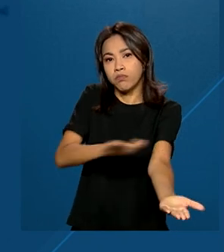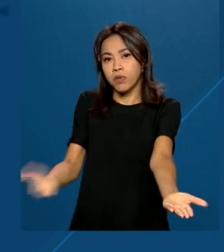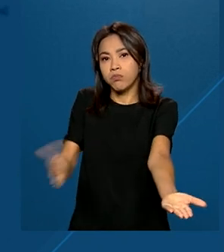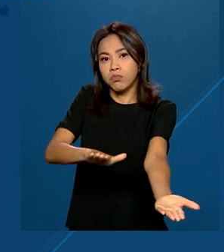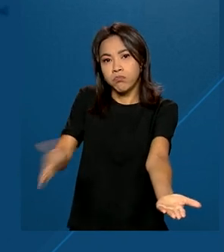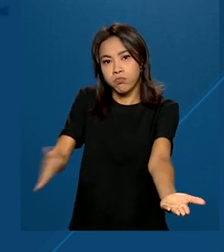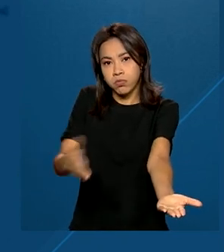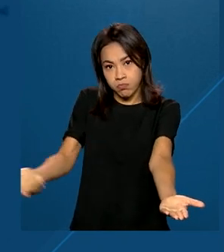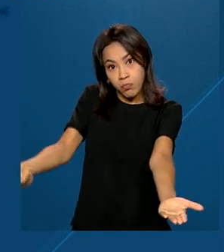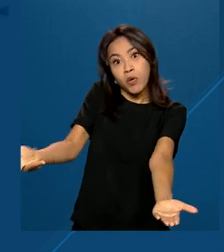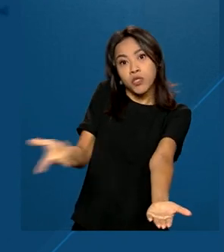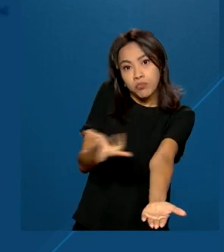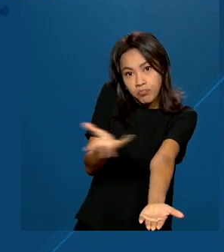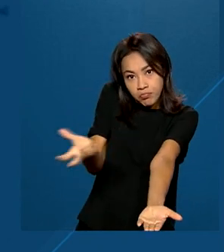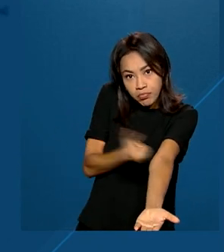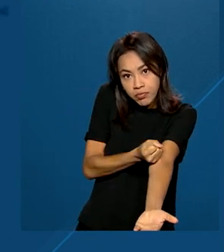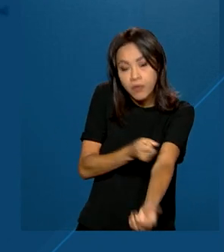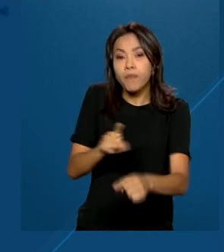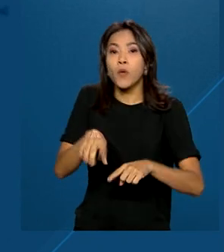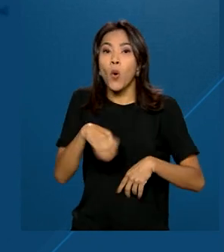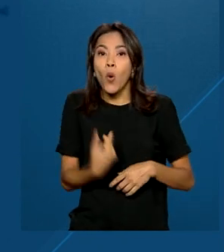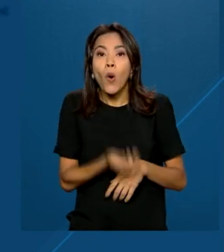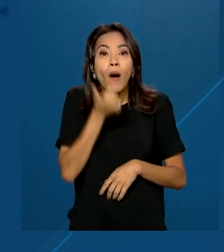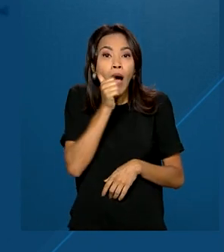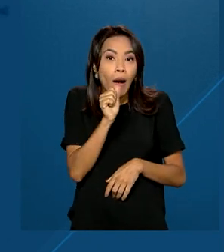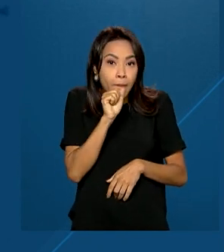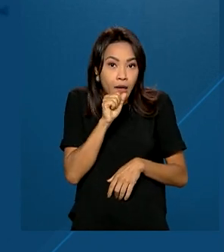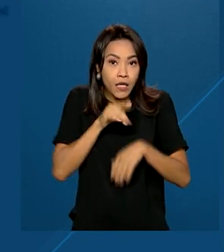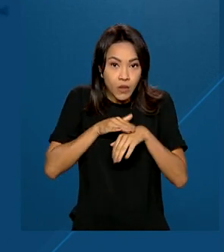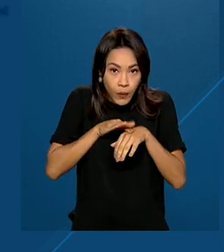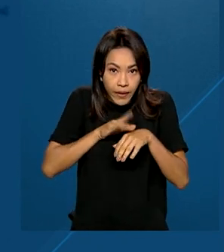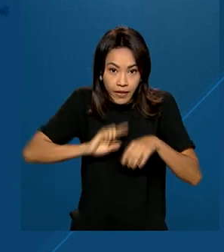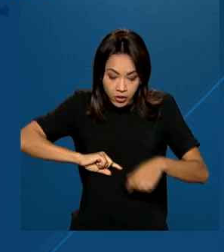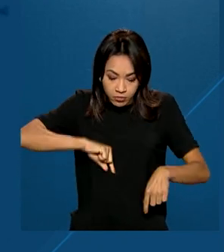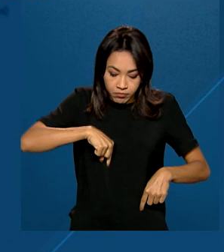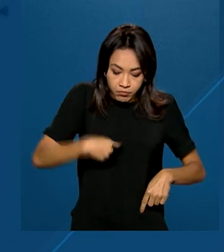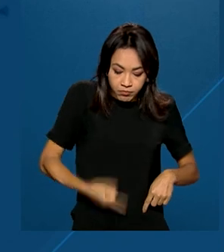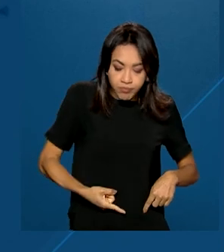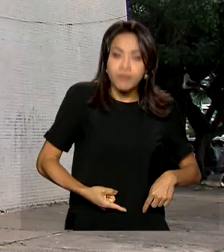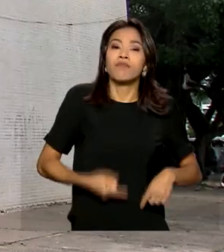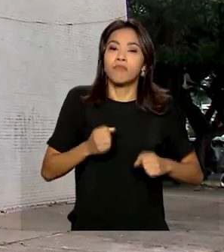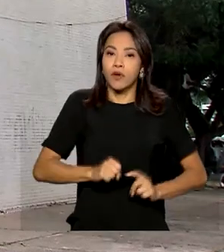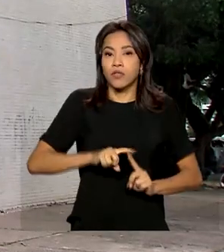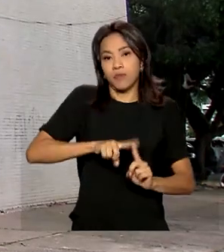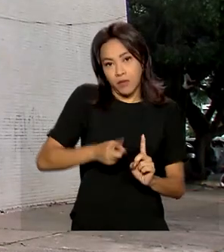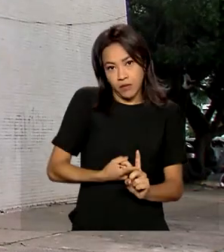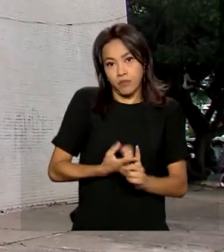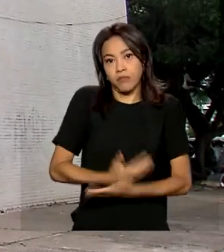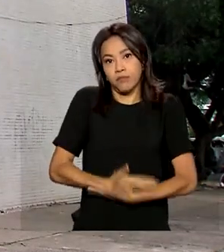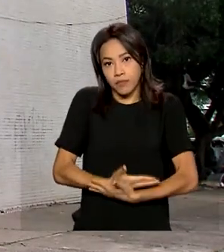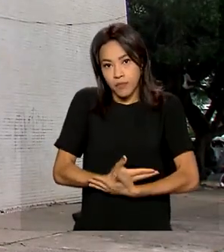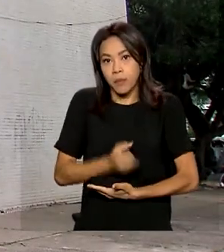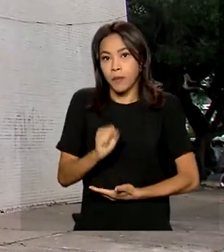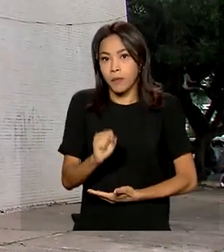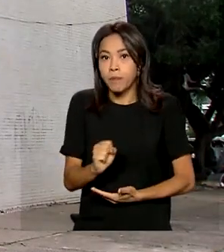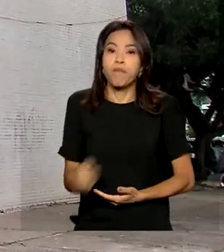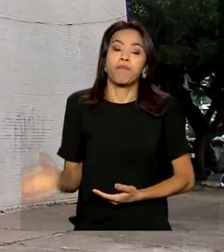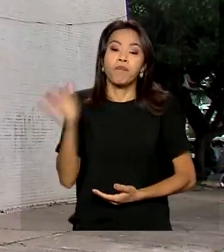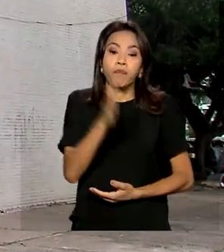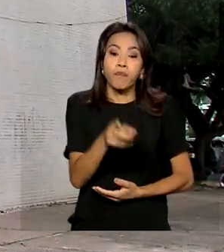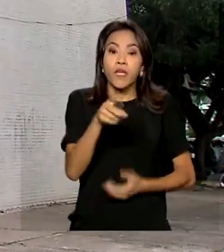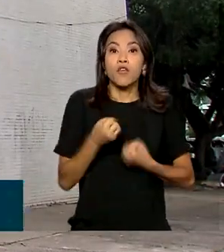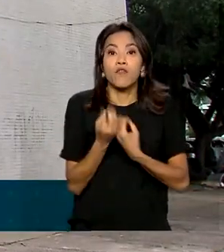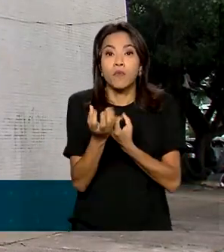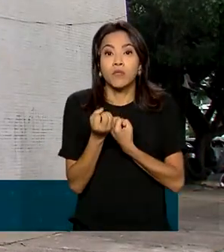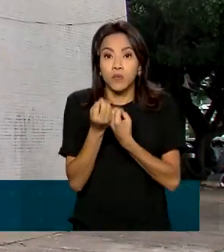de forma congênita da mãe contaminada para o filho via placenta. Dados do boletim do Ministério da